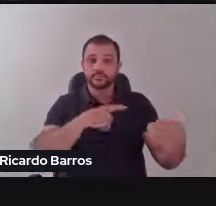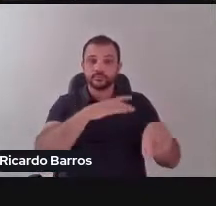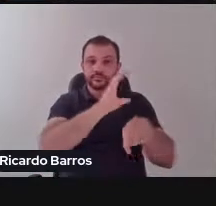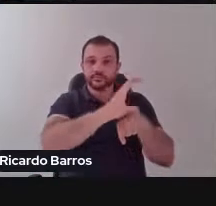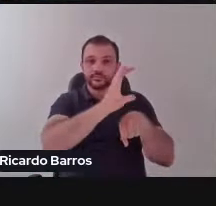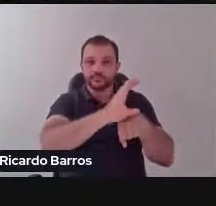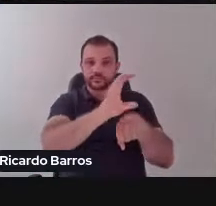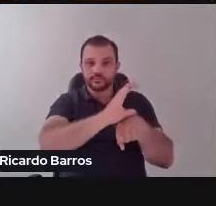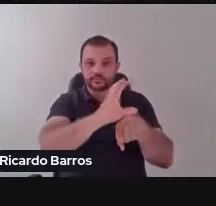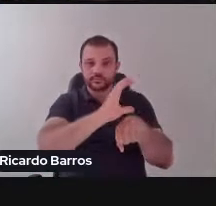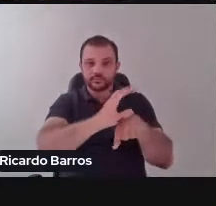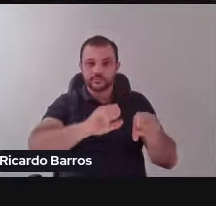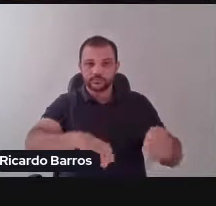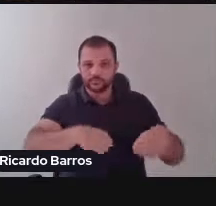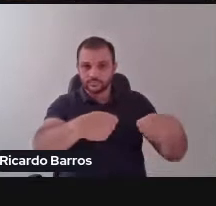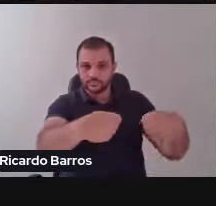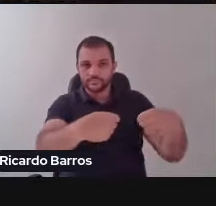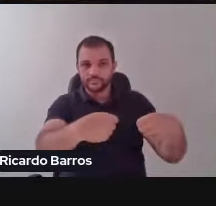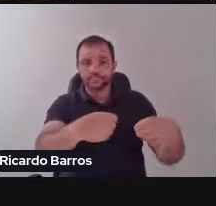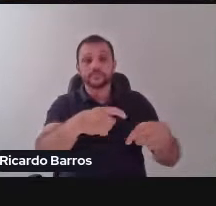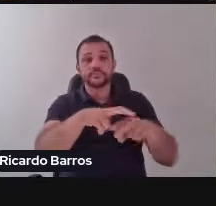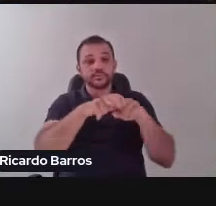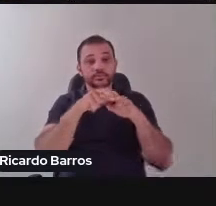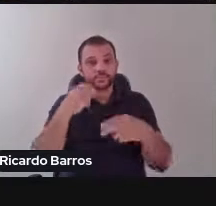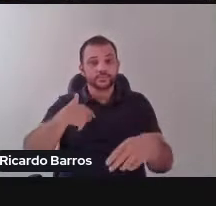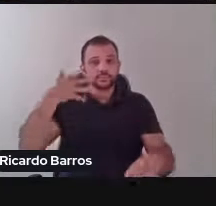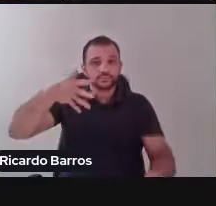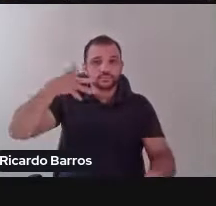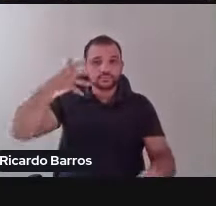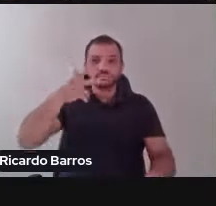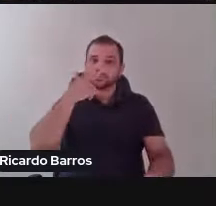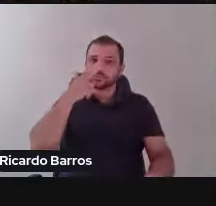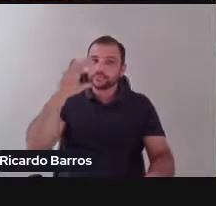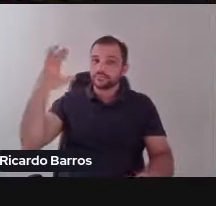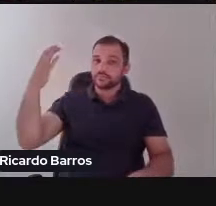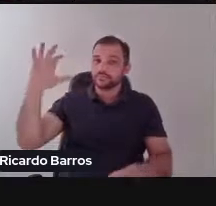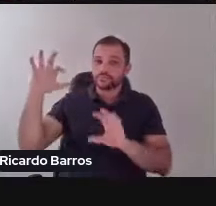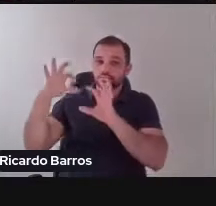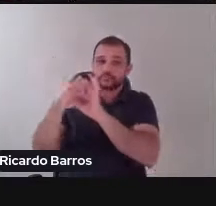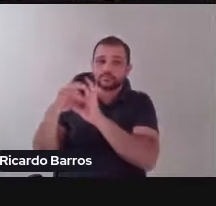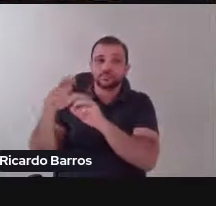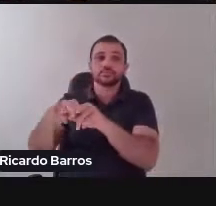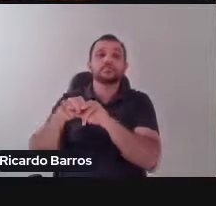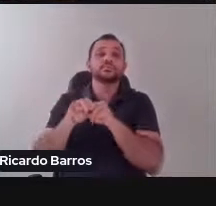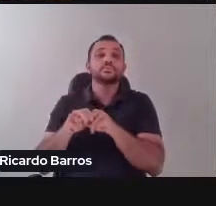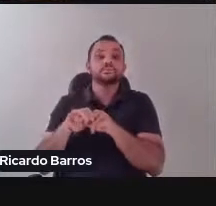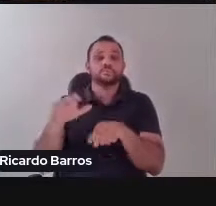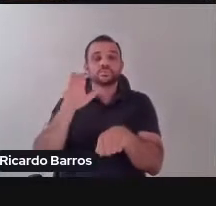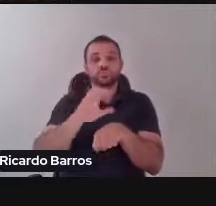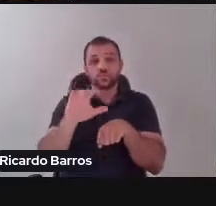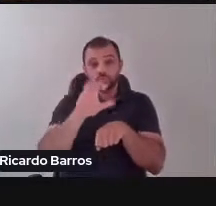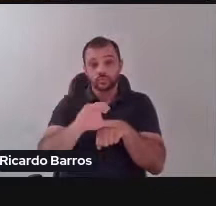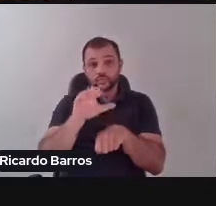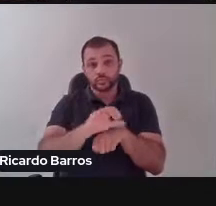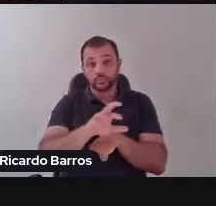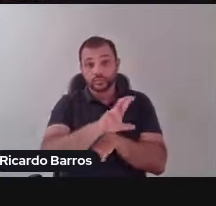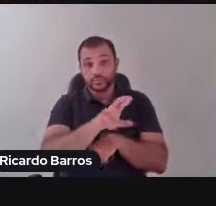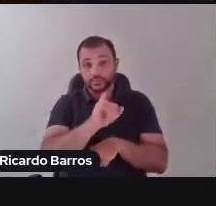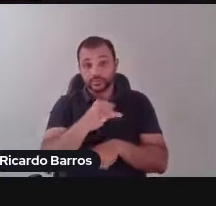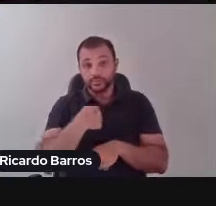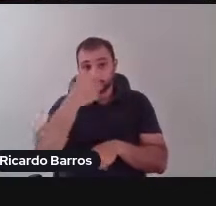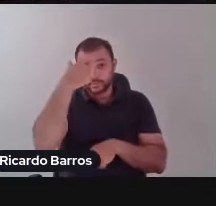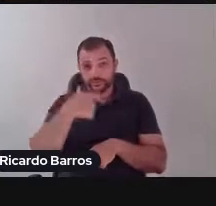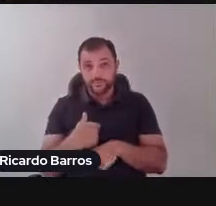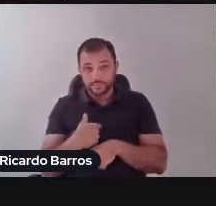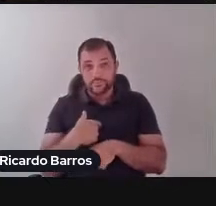de um curso de bacharelado em RI, de uma universidade estadual como é a nossa, não poderia ser